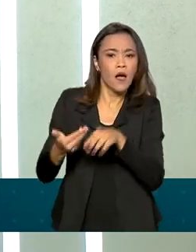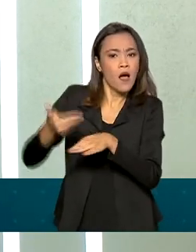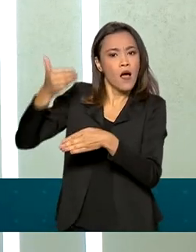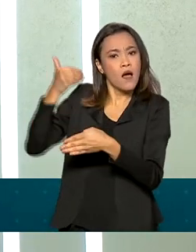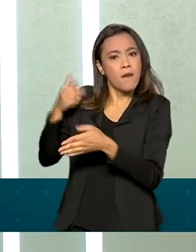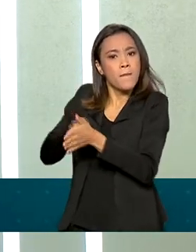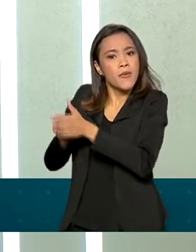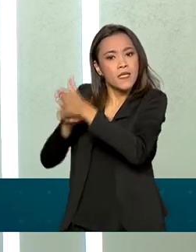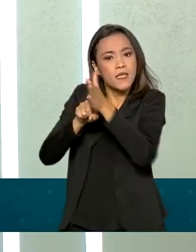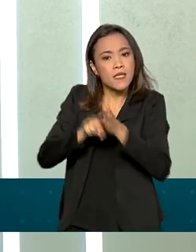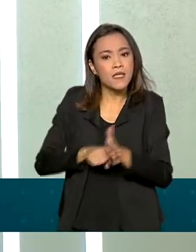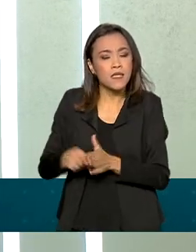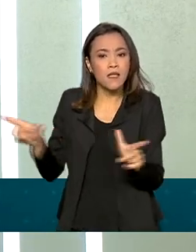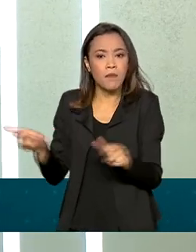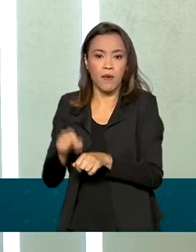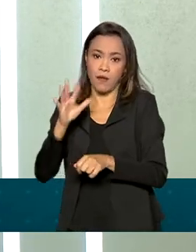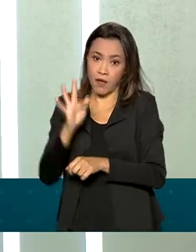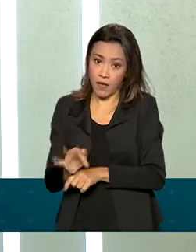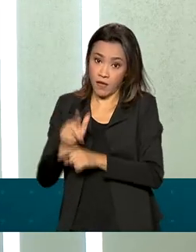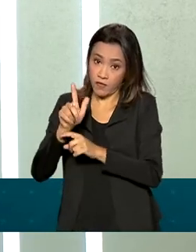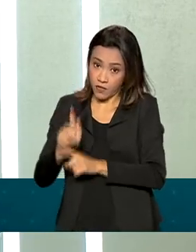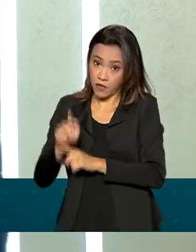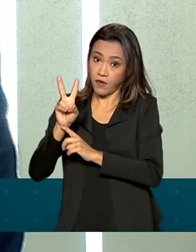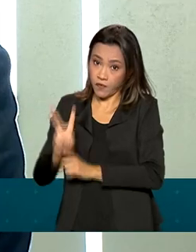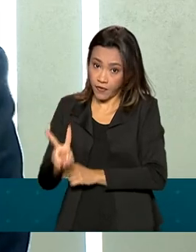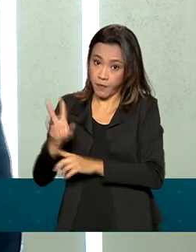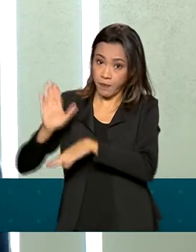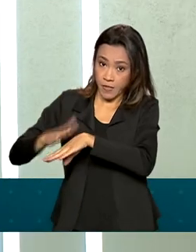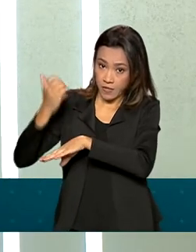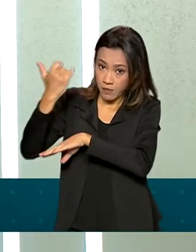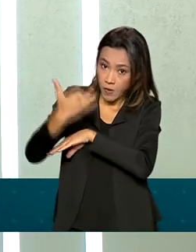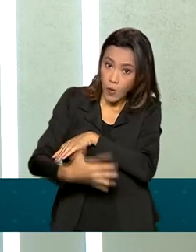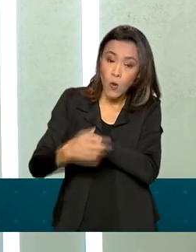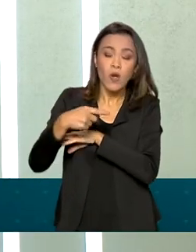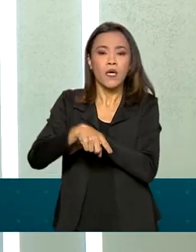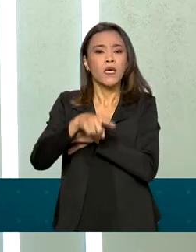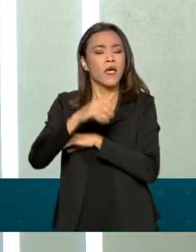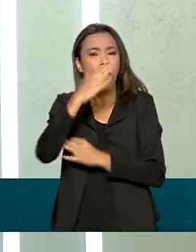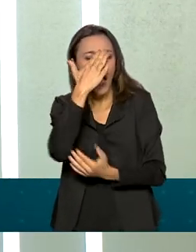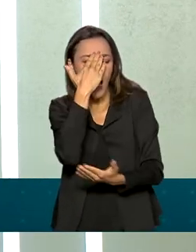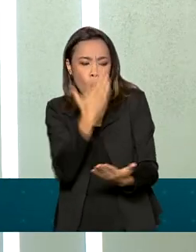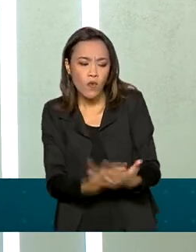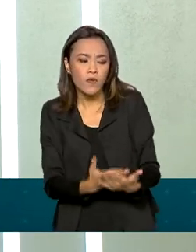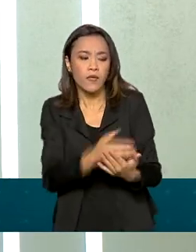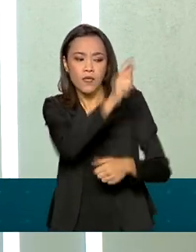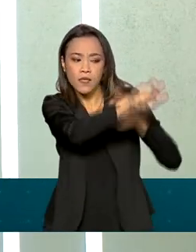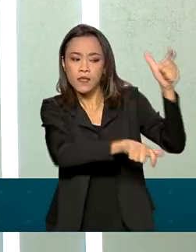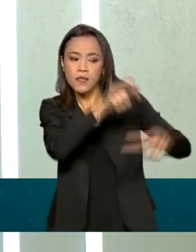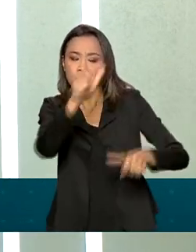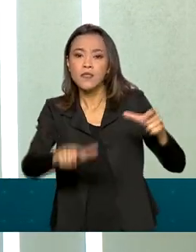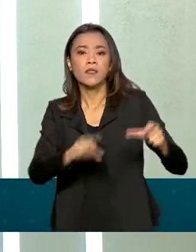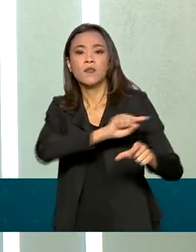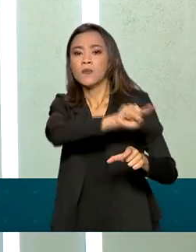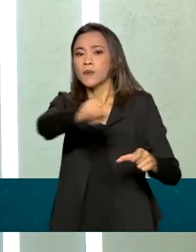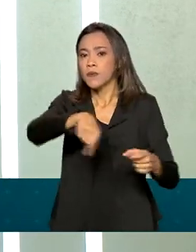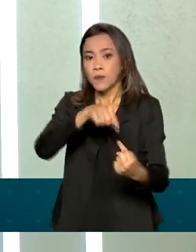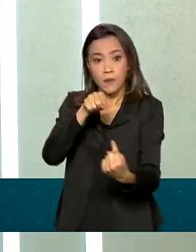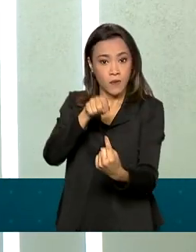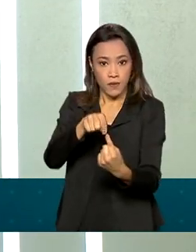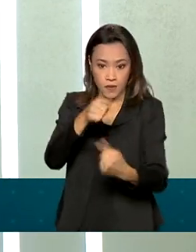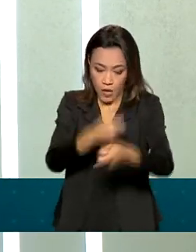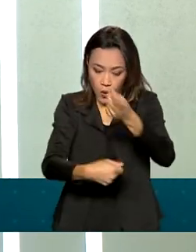pela Fundação Getúlio Vargas, segundo a qual o índice de confiança do consumidor na economia, de um modo geral,